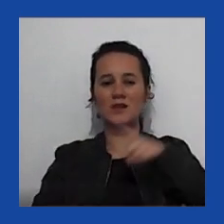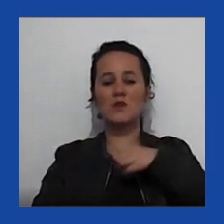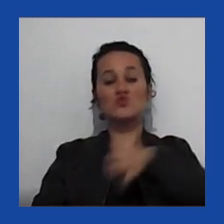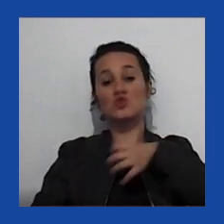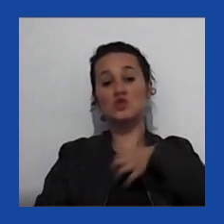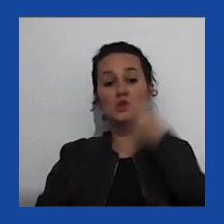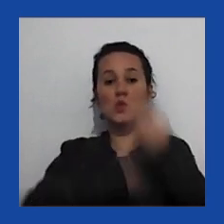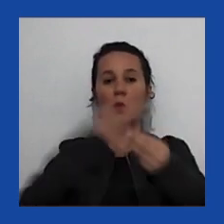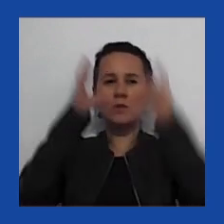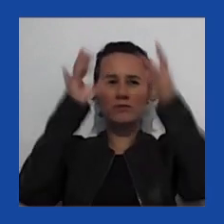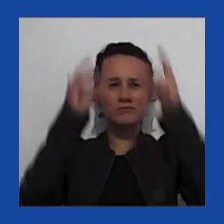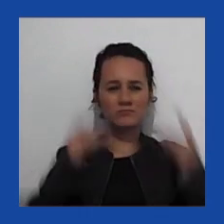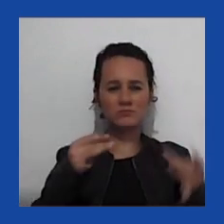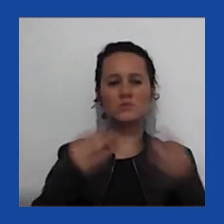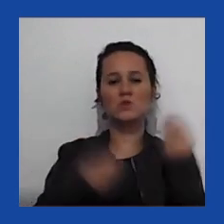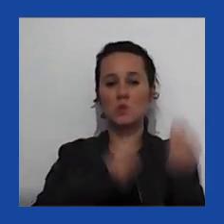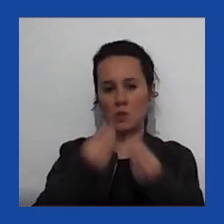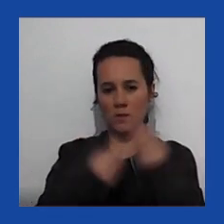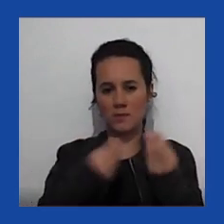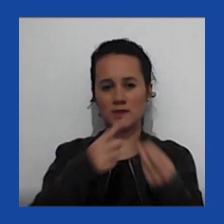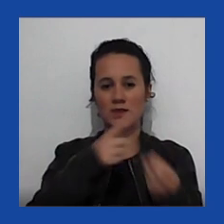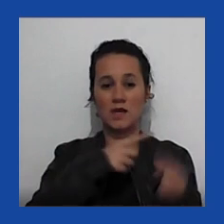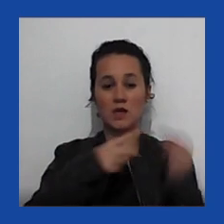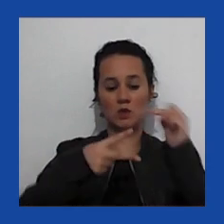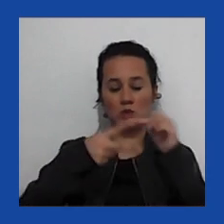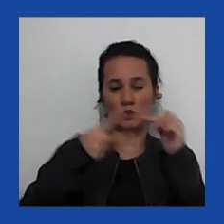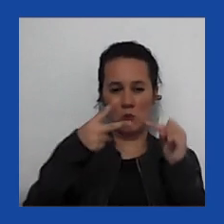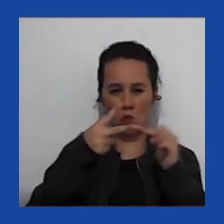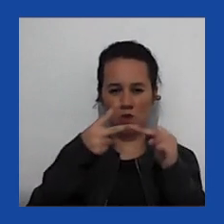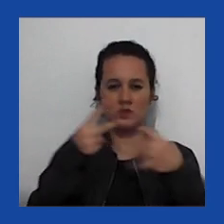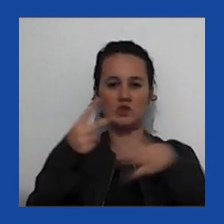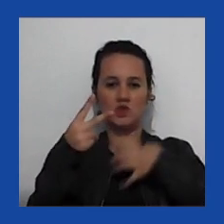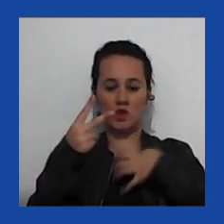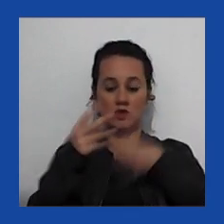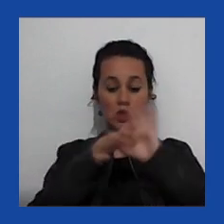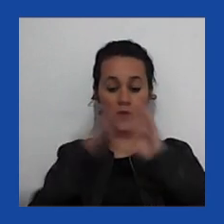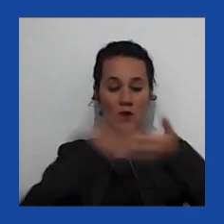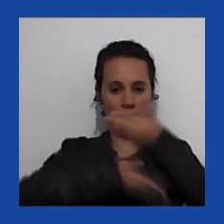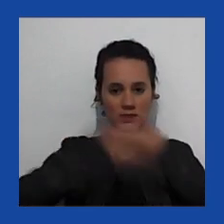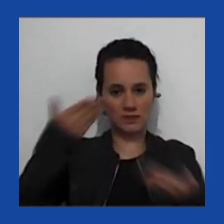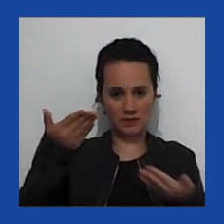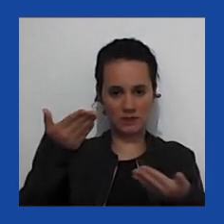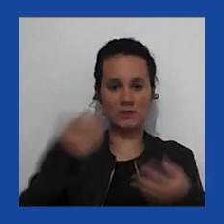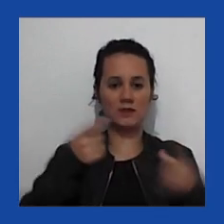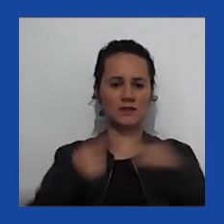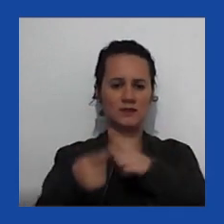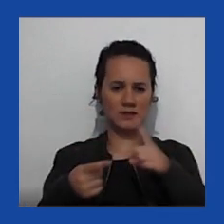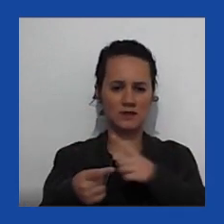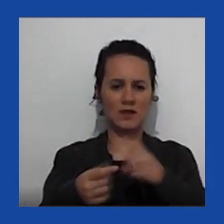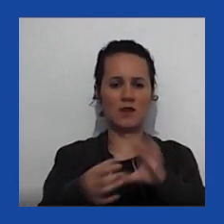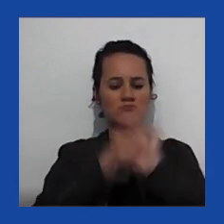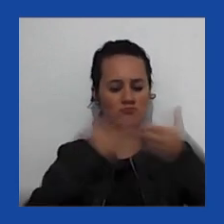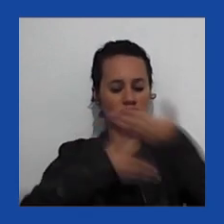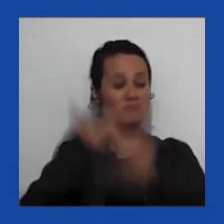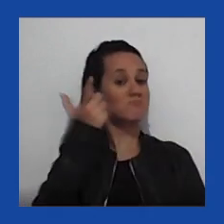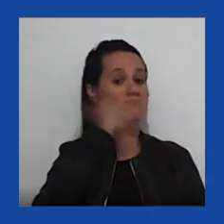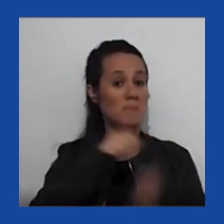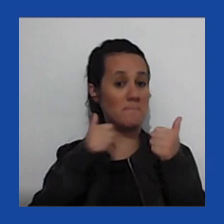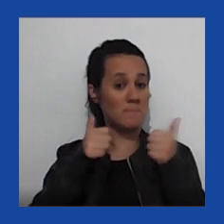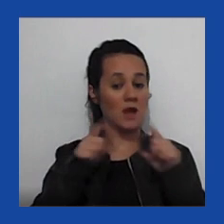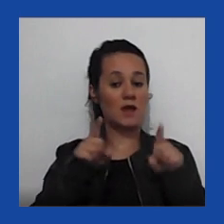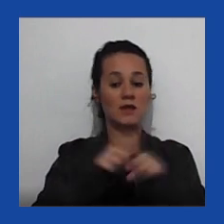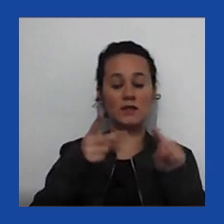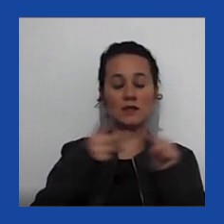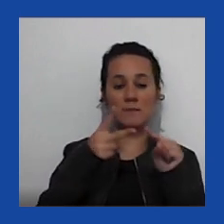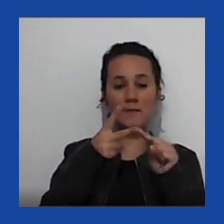complexas. Eles têm duas categorias de democracias. Democracias funcionando plenamente e democracias